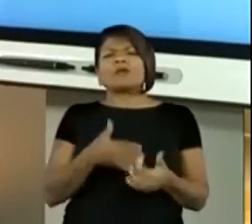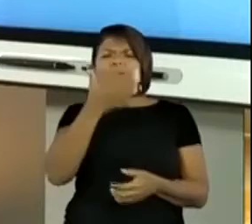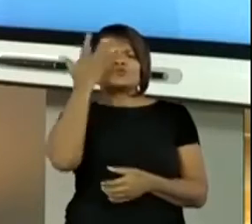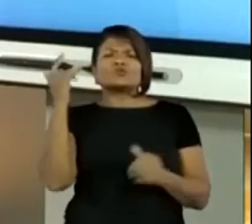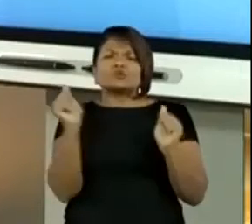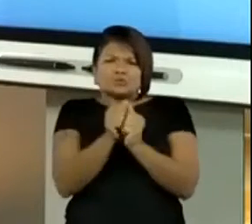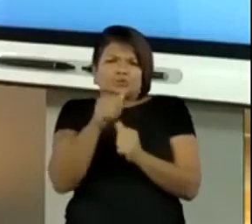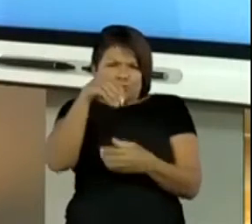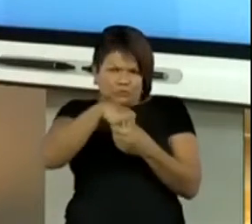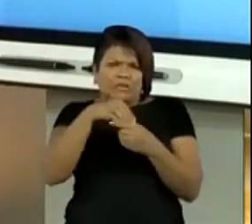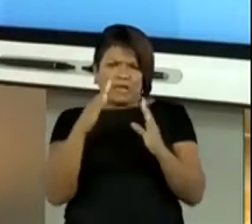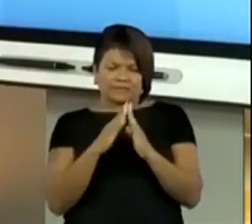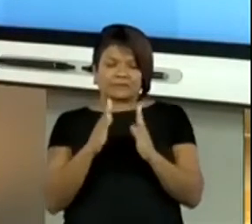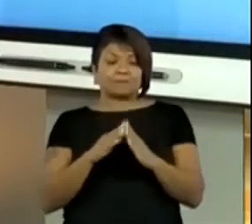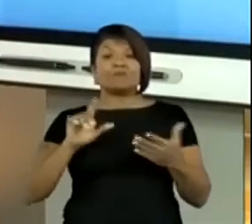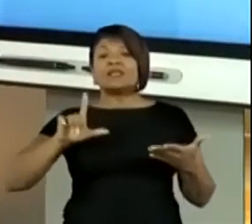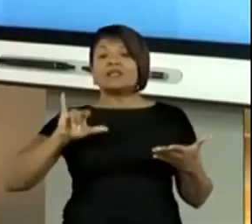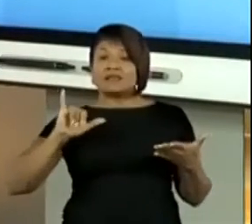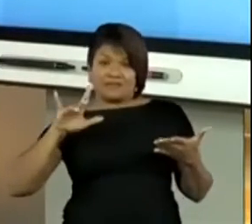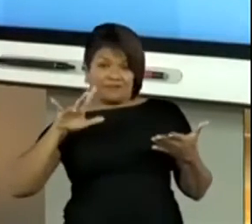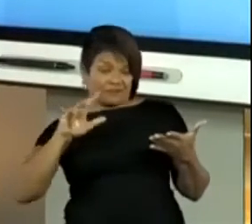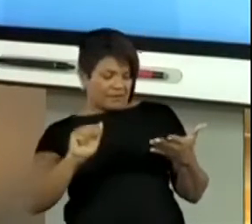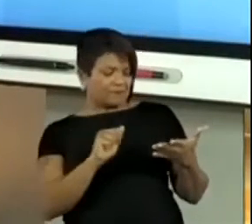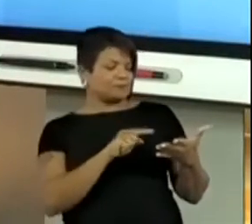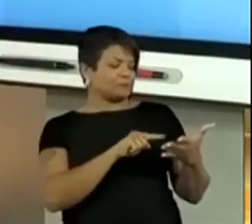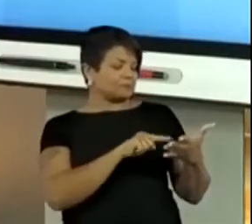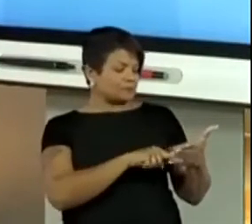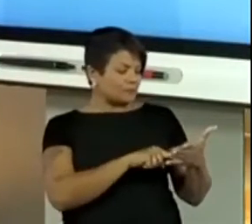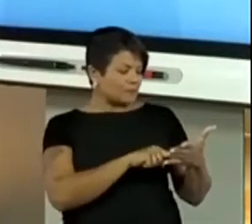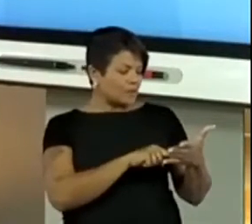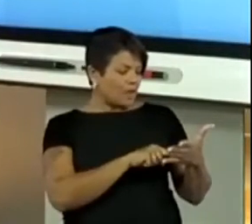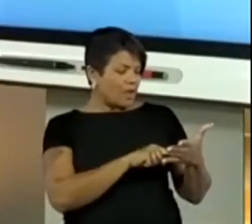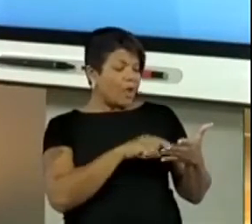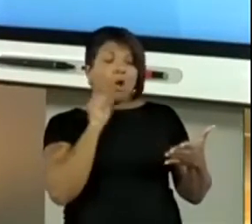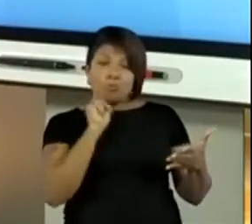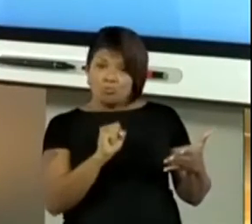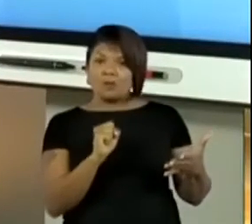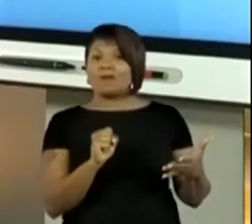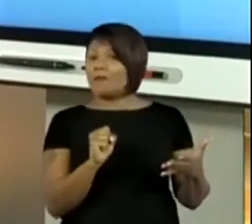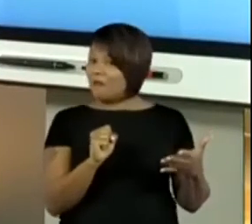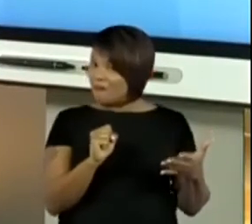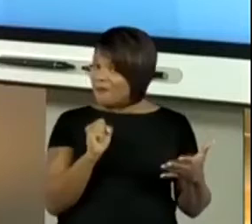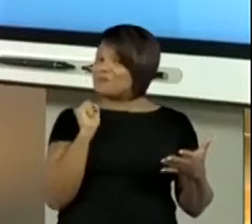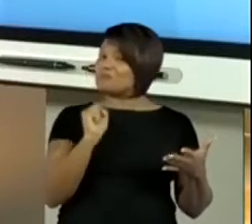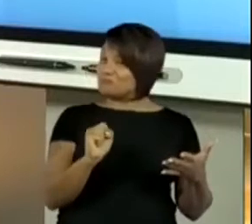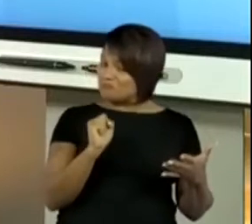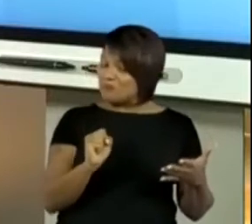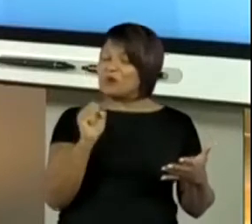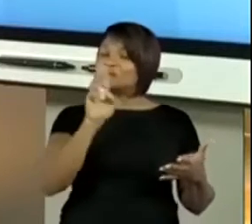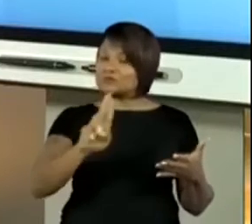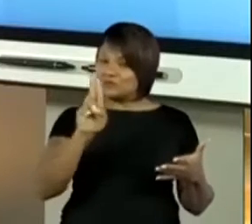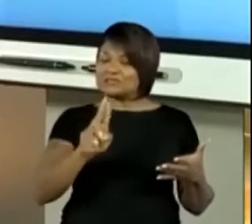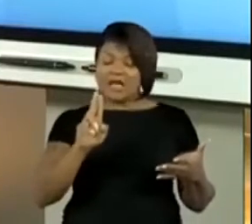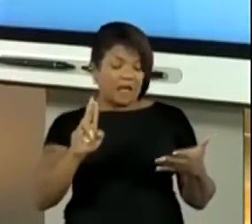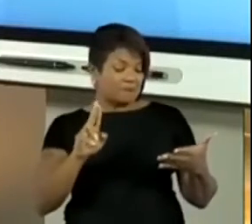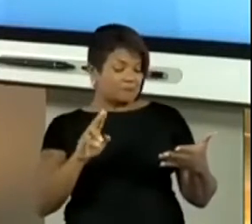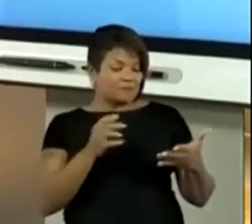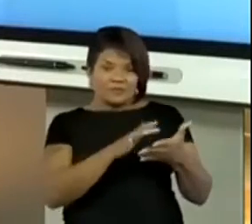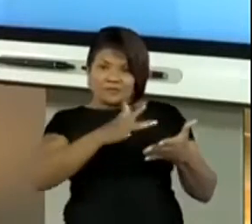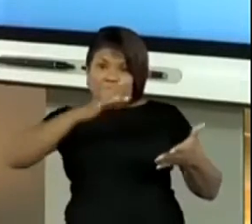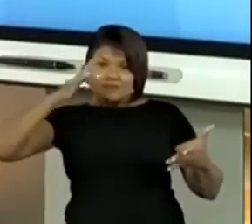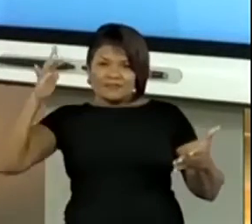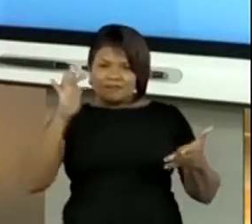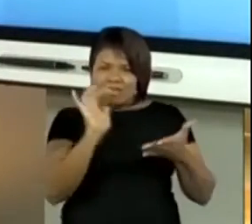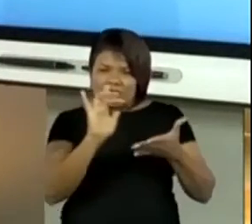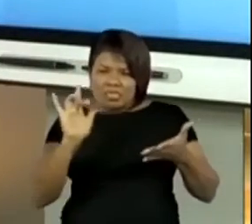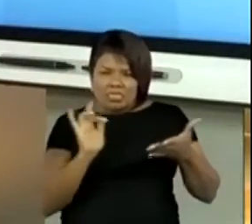casa. Lívia. Pro. Posso usar lantejolas para ficar mais bonito? Vai ficar lindo. Com o lantejola vai ficar uma